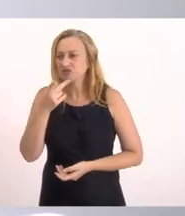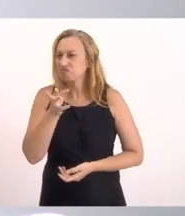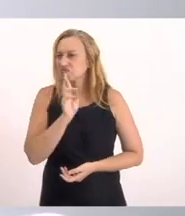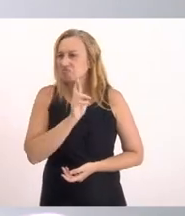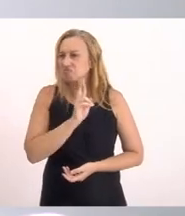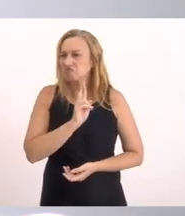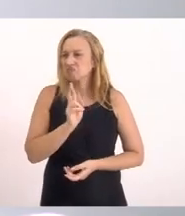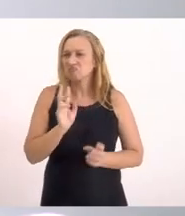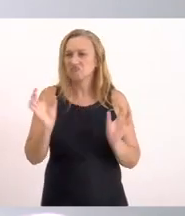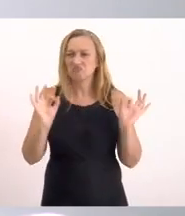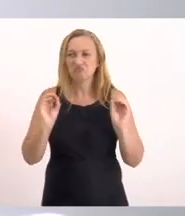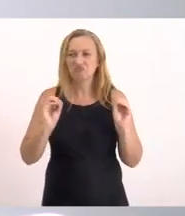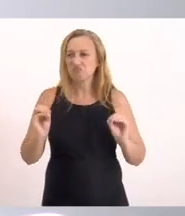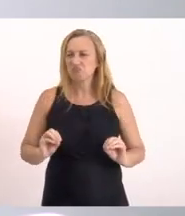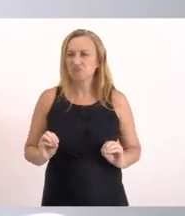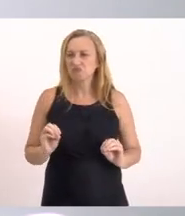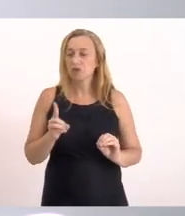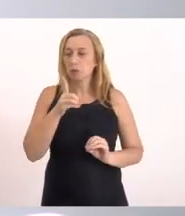Através de qualquer